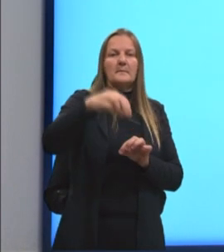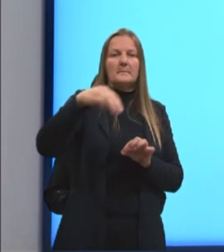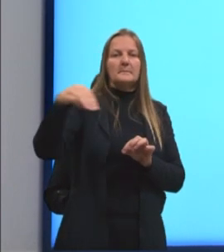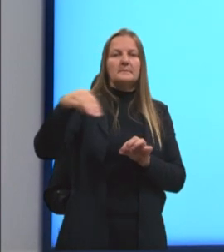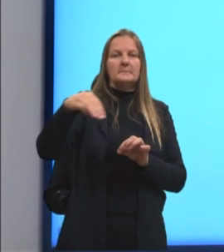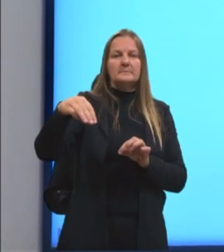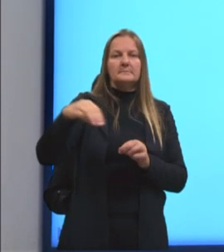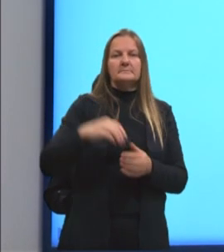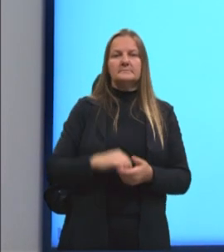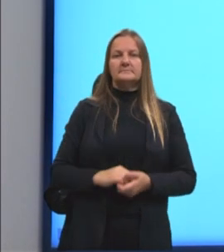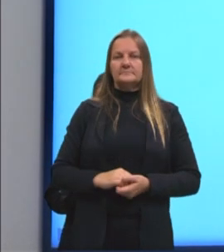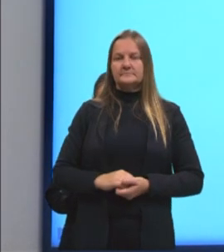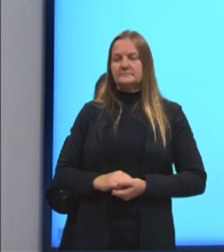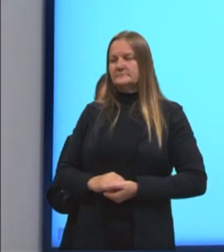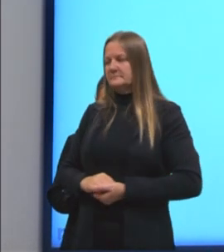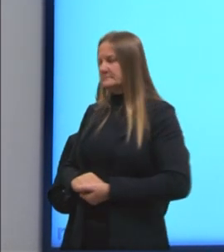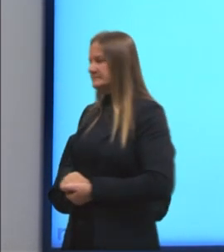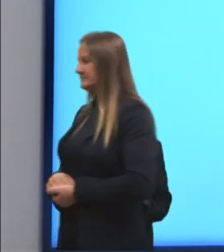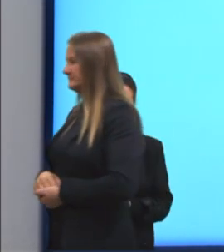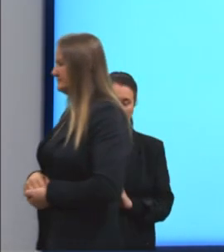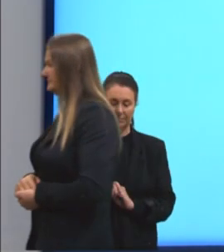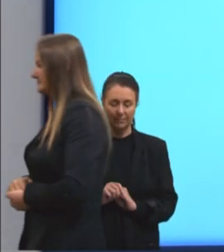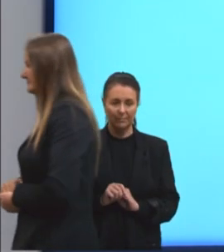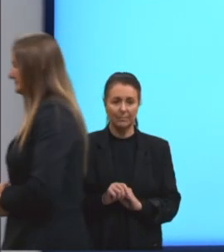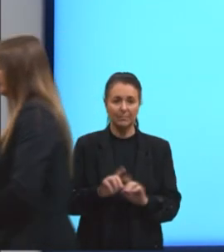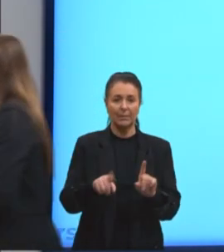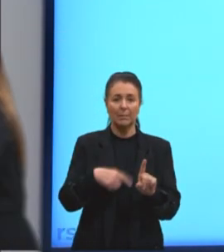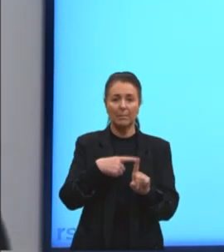mais 16 polegadas.